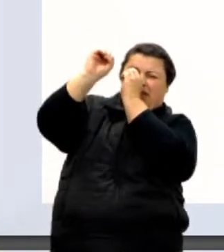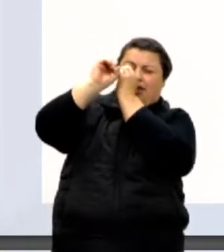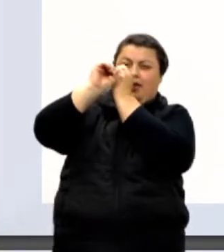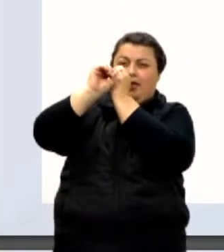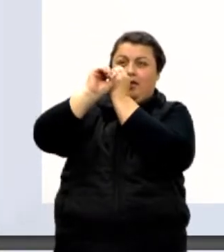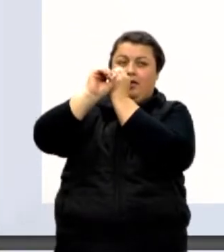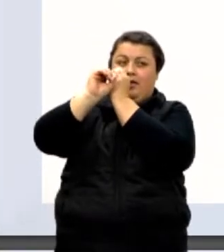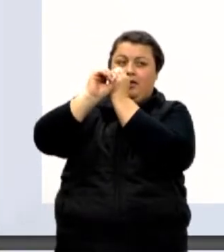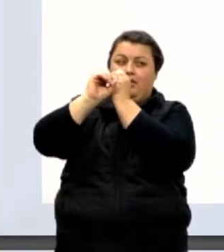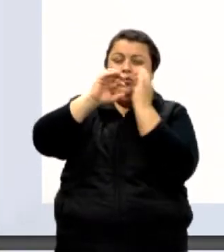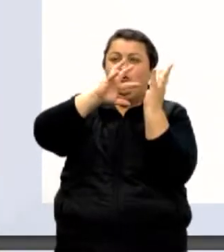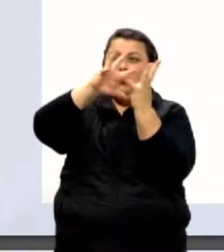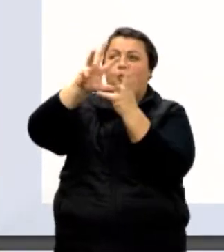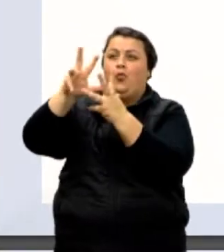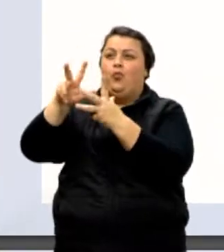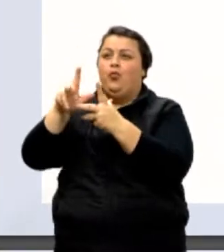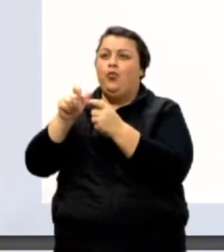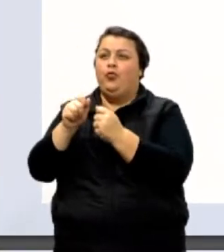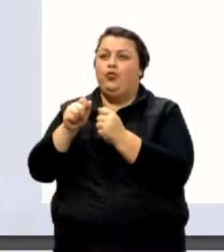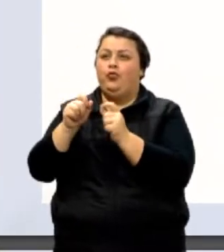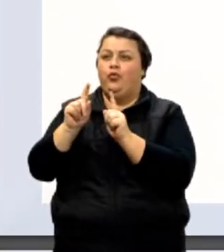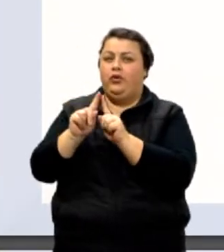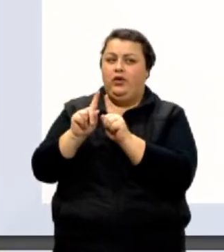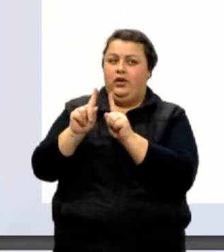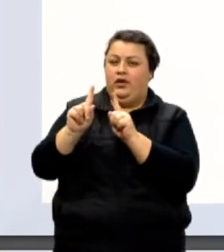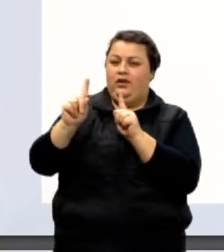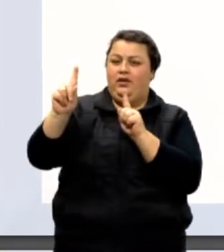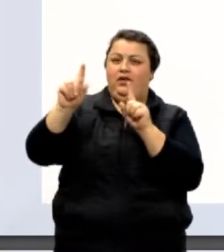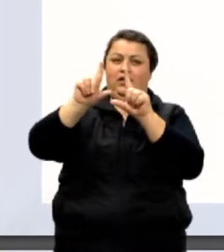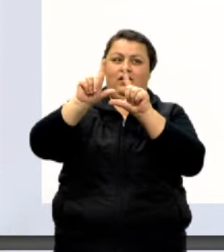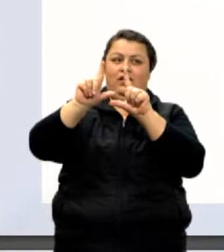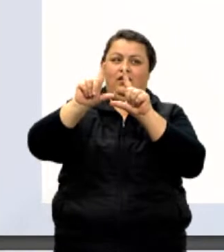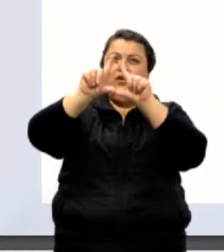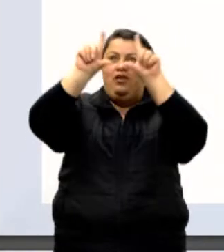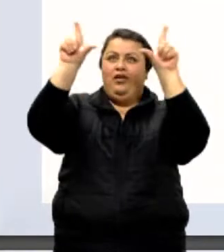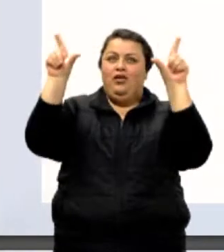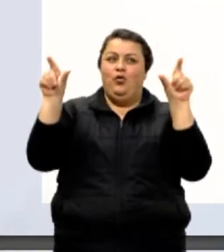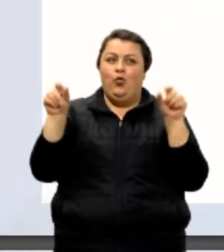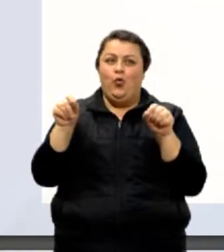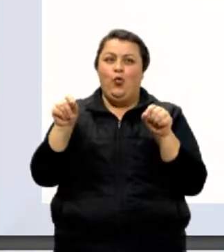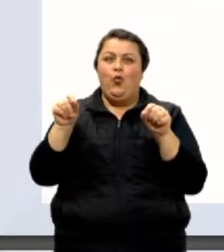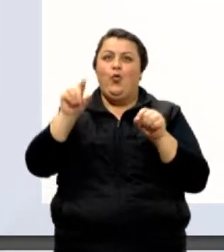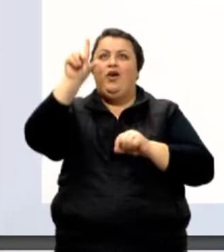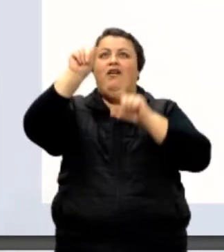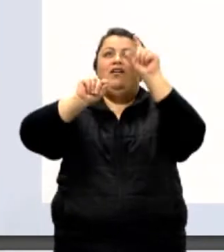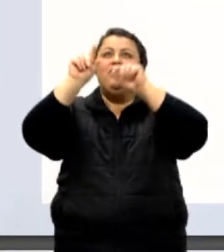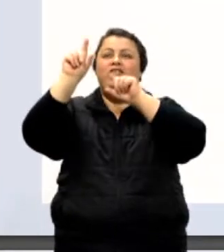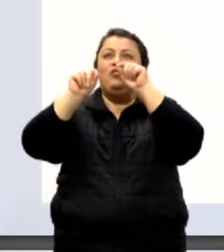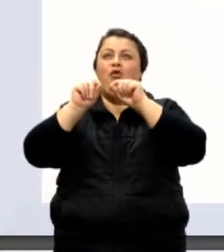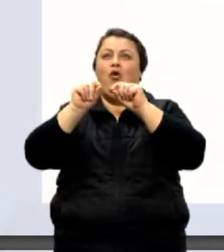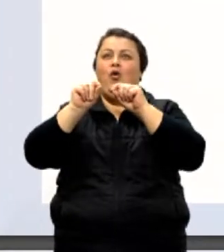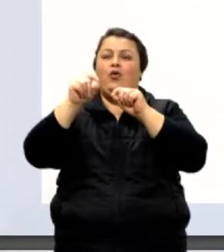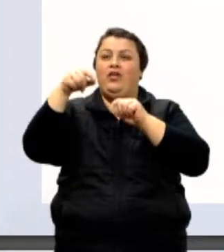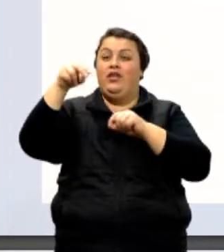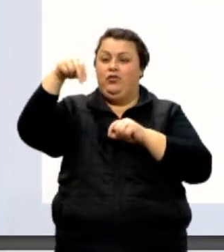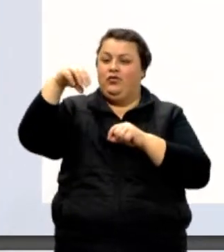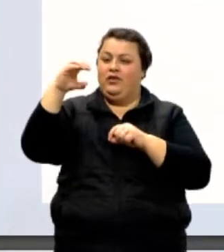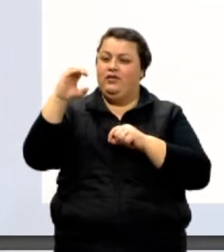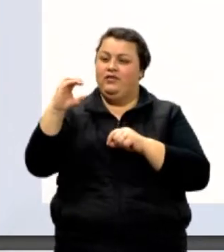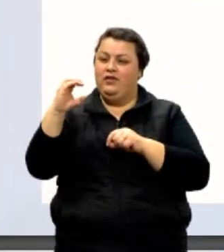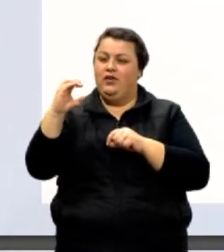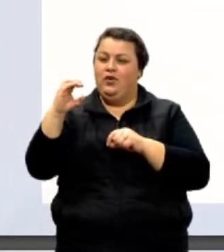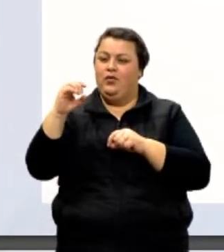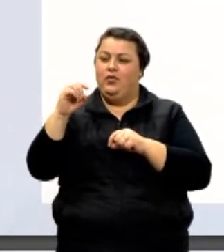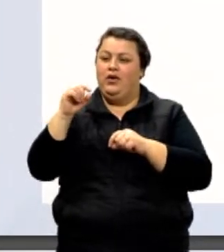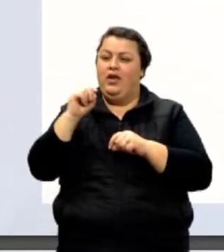uma unidade astronômica equivale à distância entre a Terra e o Sol, que em notação científica é dada por 1